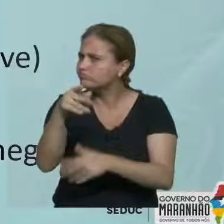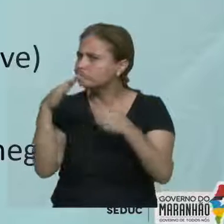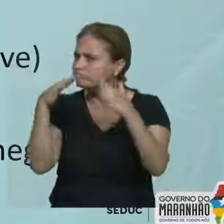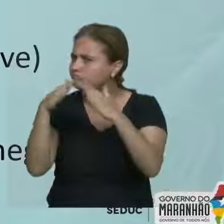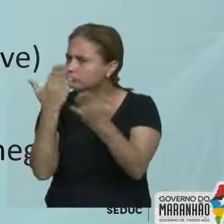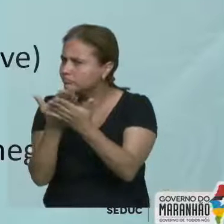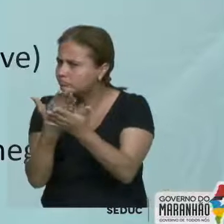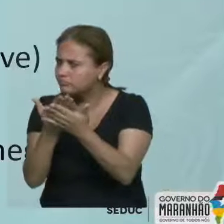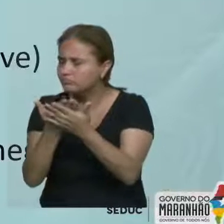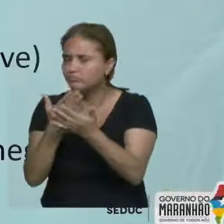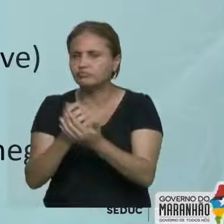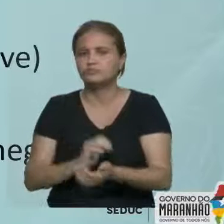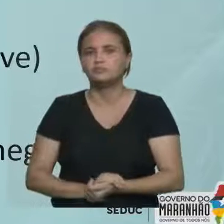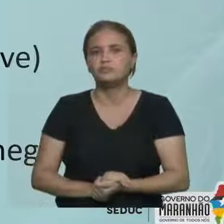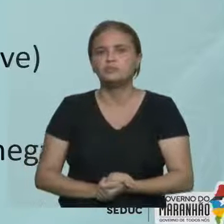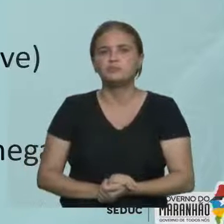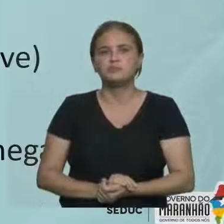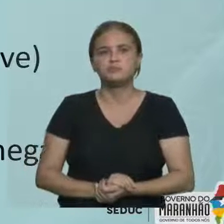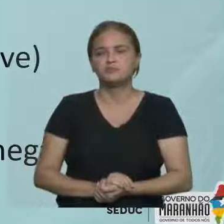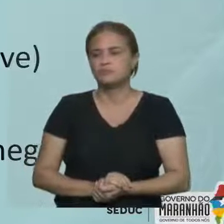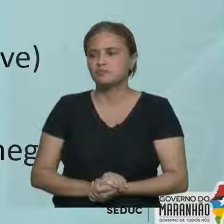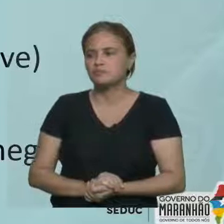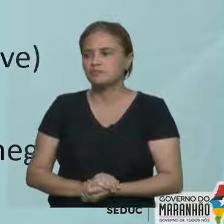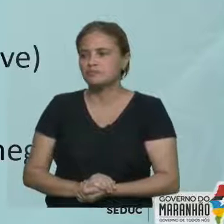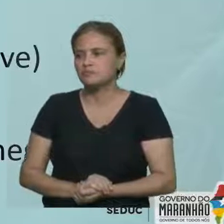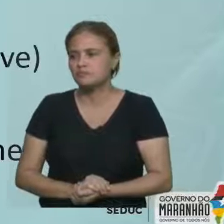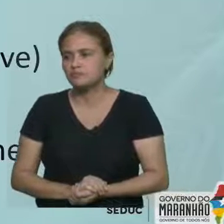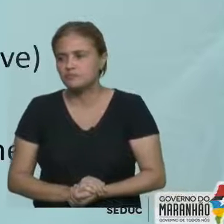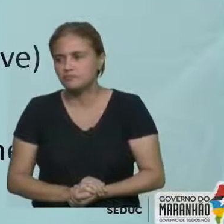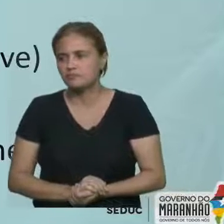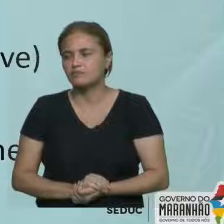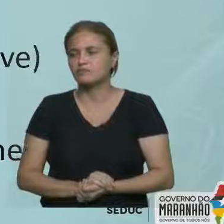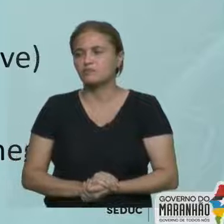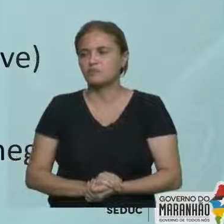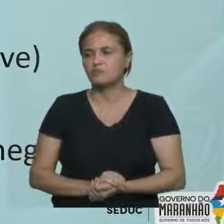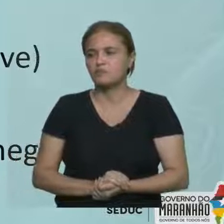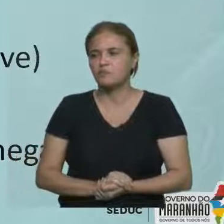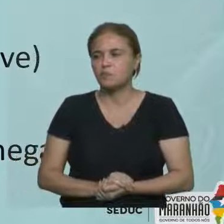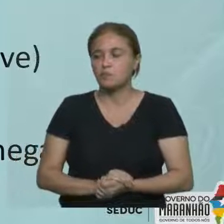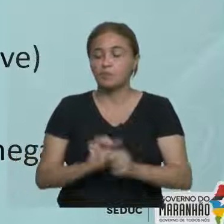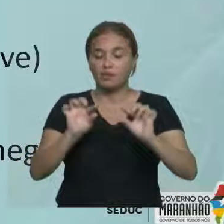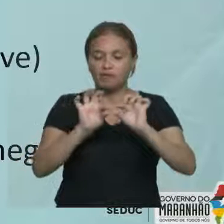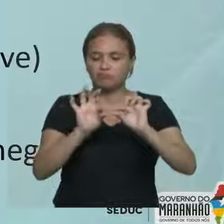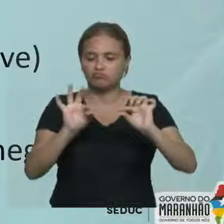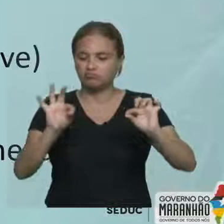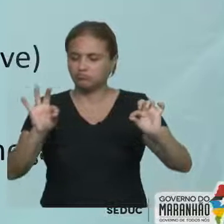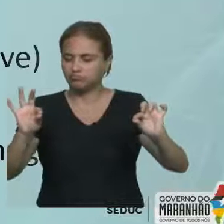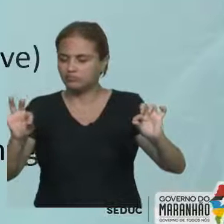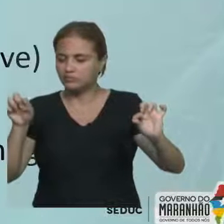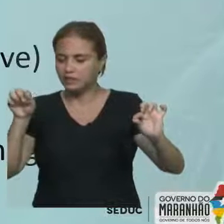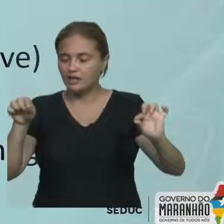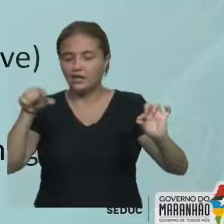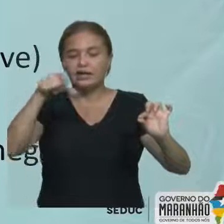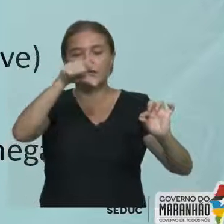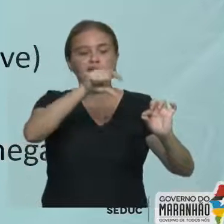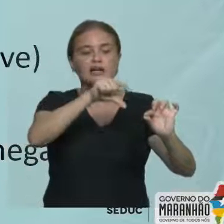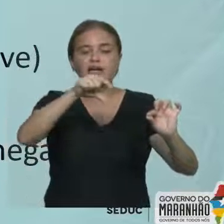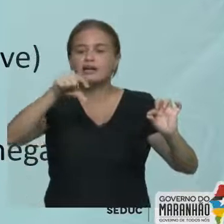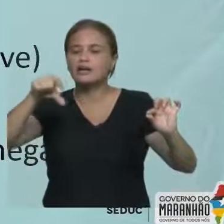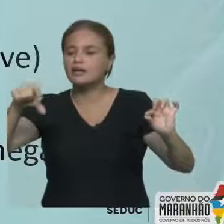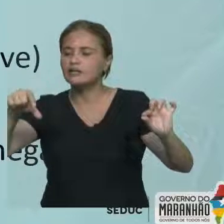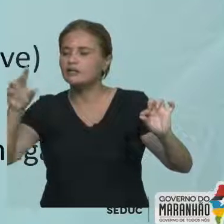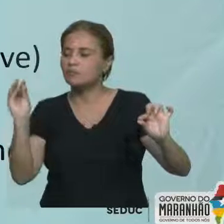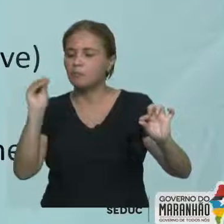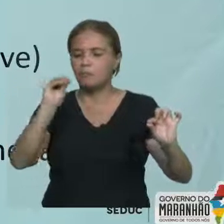One, I live in London. Who are you? E aí, vocês vão completar, you live. Não vou dar a tradução ainda. Number two, they